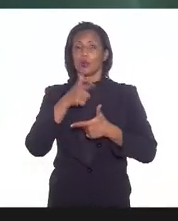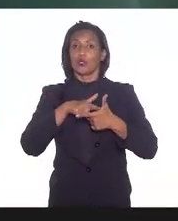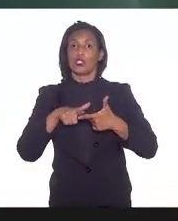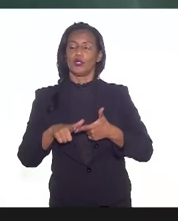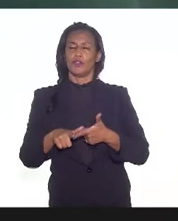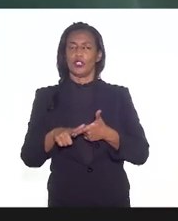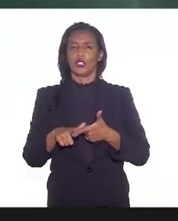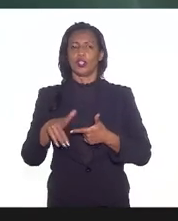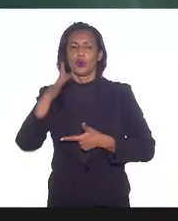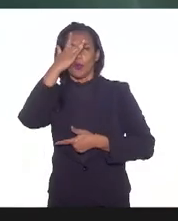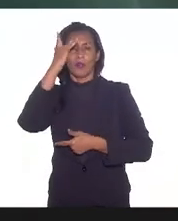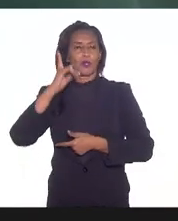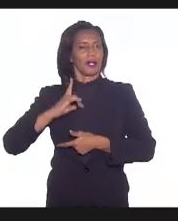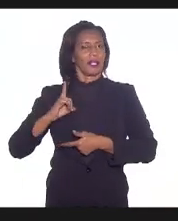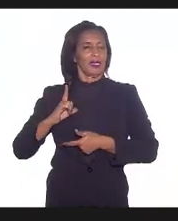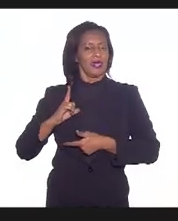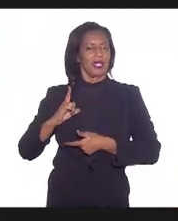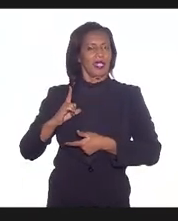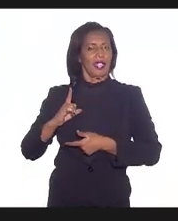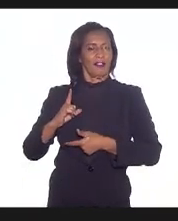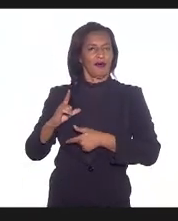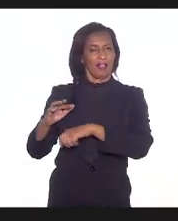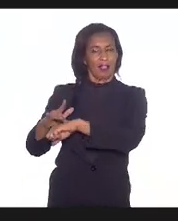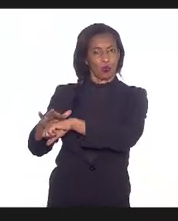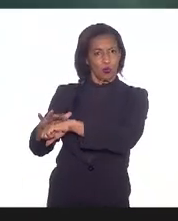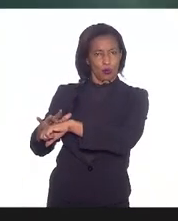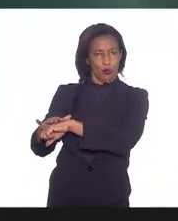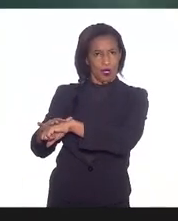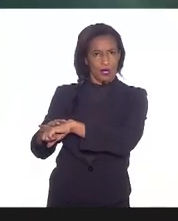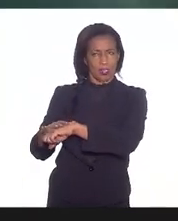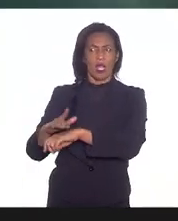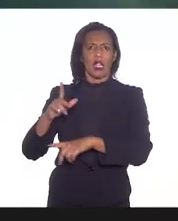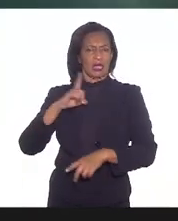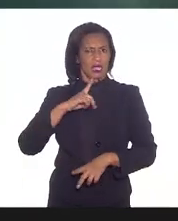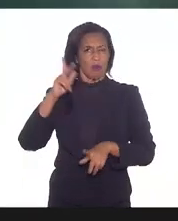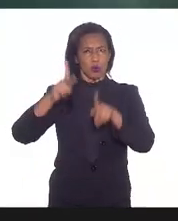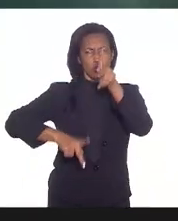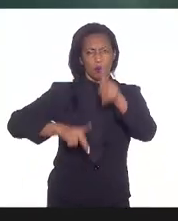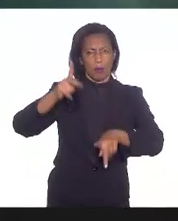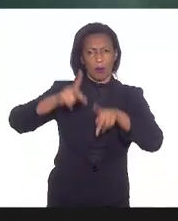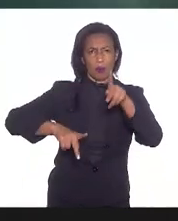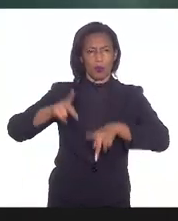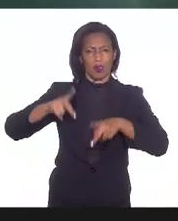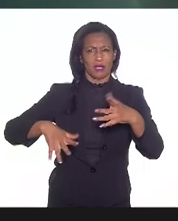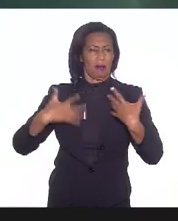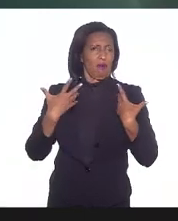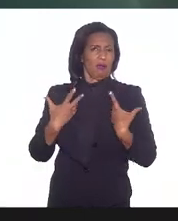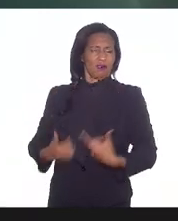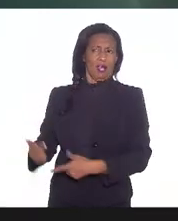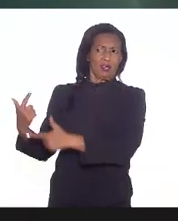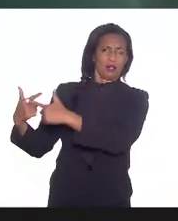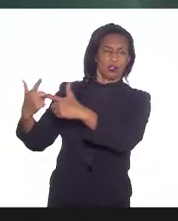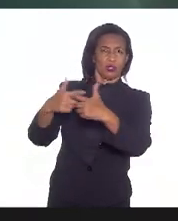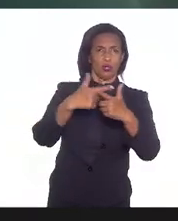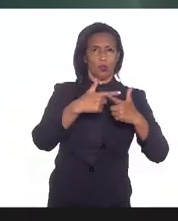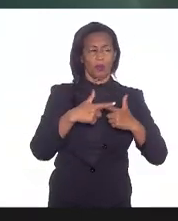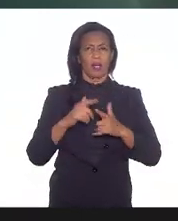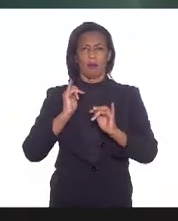teve a doença somos uma população exposta a um estresse absurdo ligado a notícias